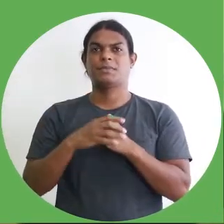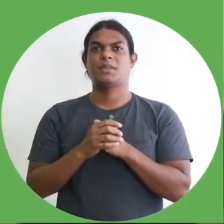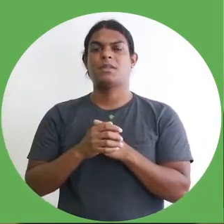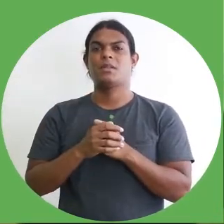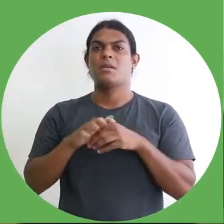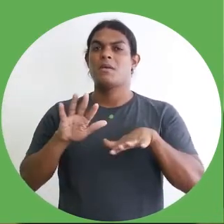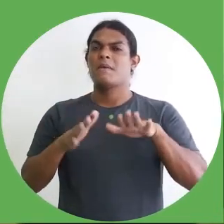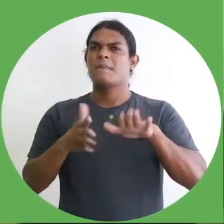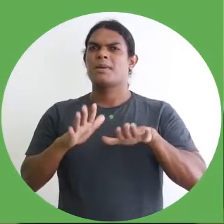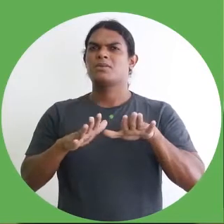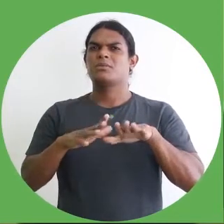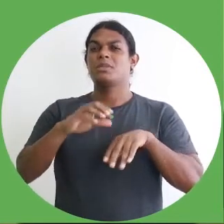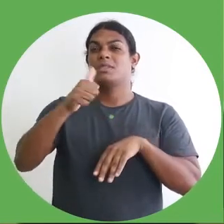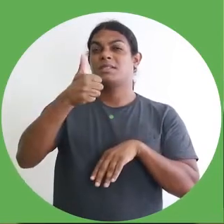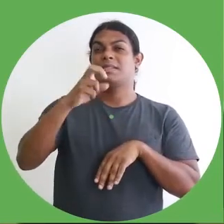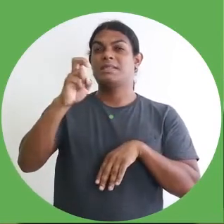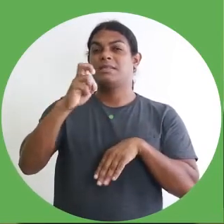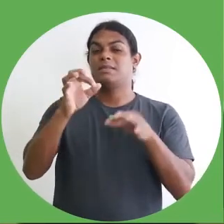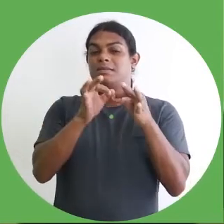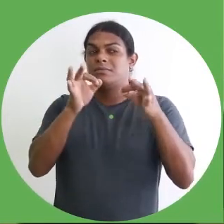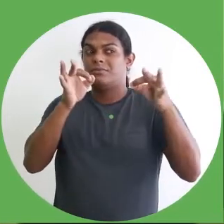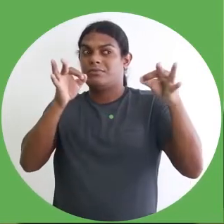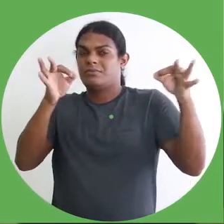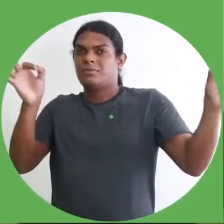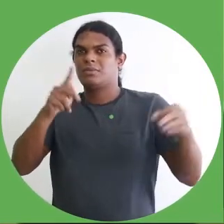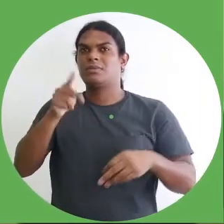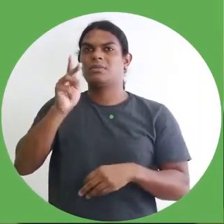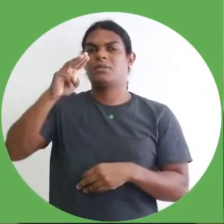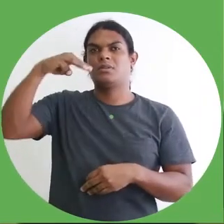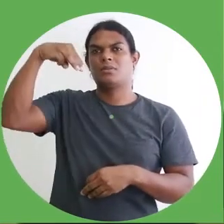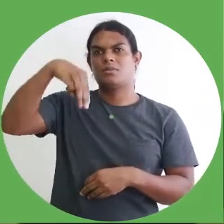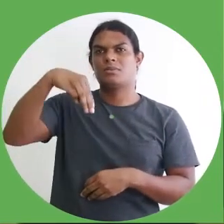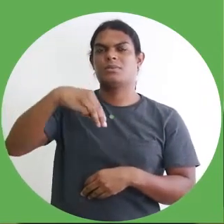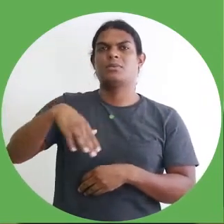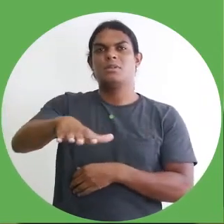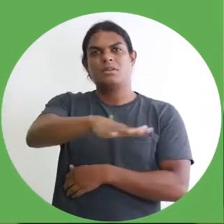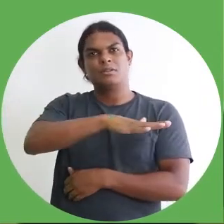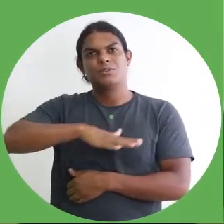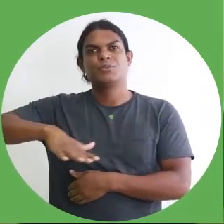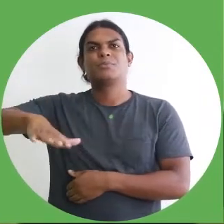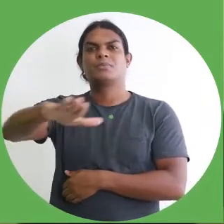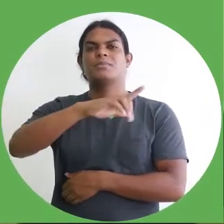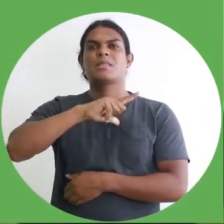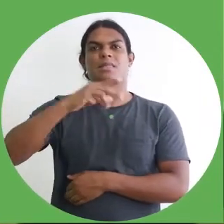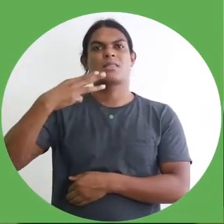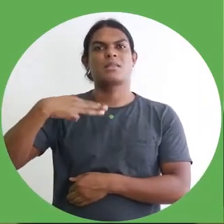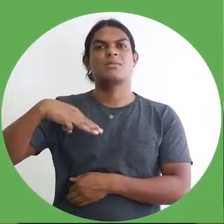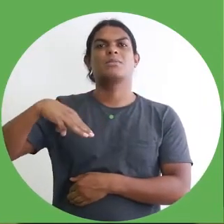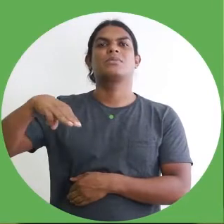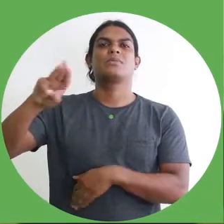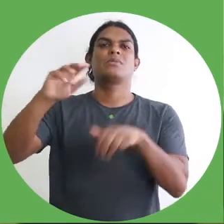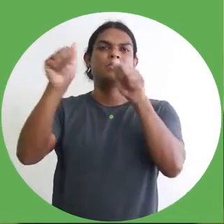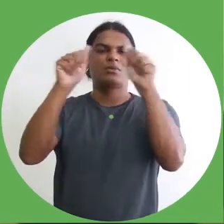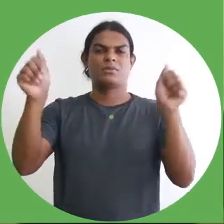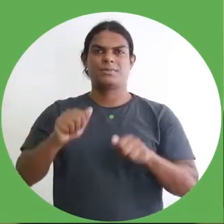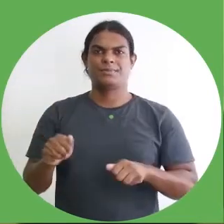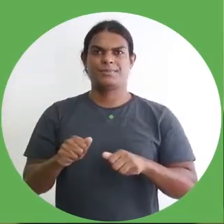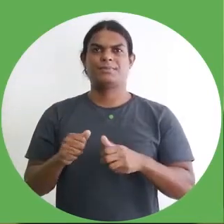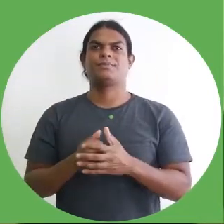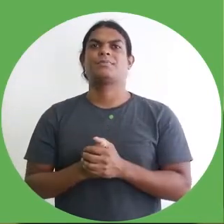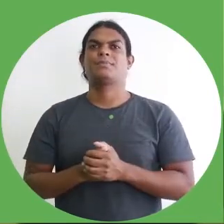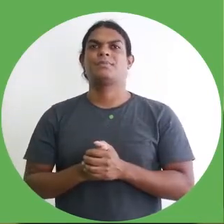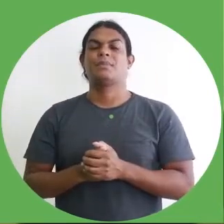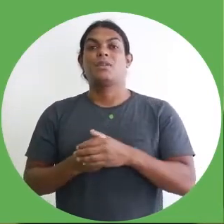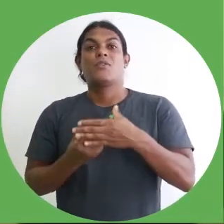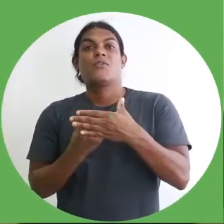quilômetros de área construída. Nesse espaço, ele tem um museu de arte e ateliê. E esse